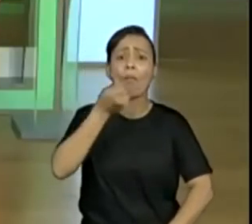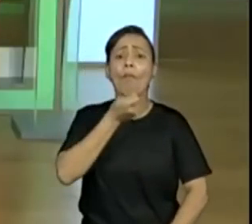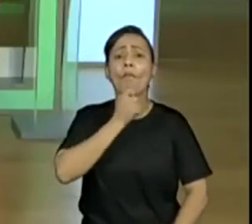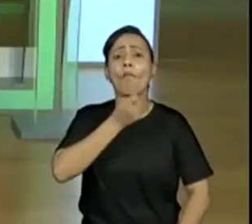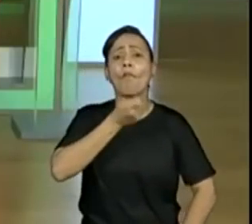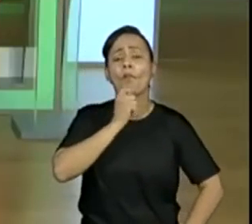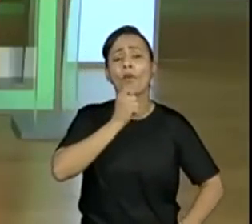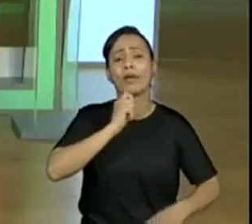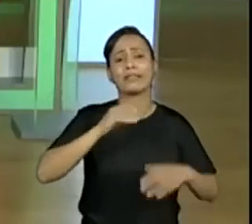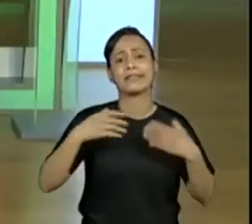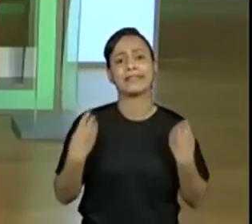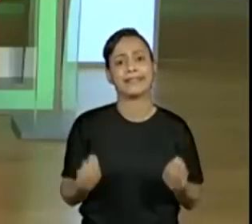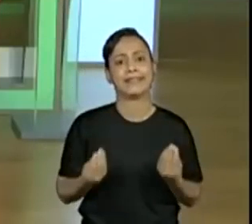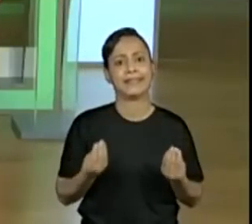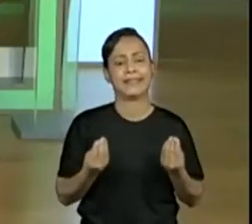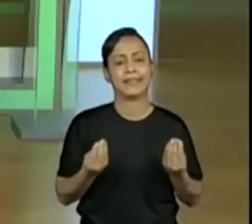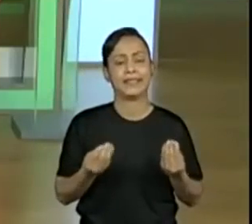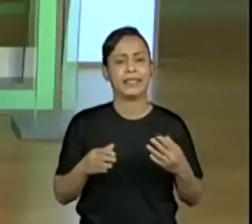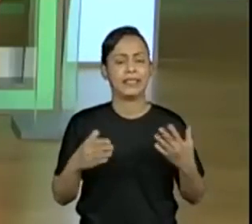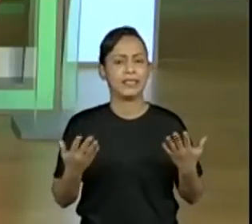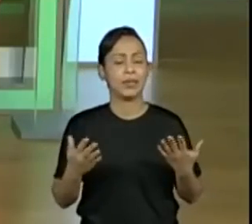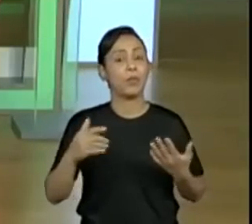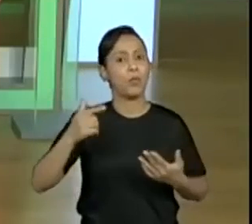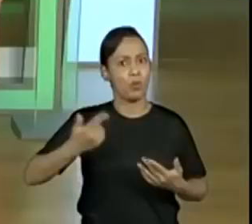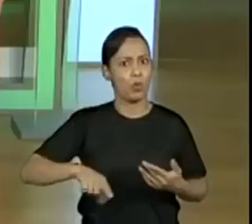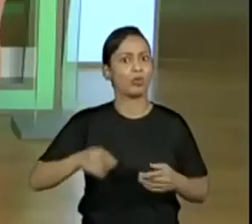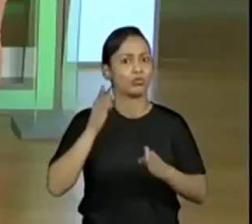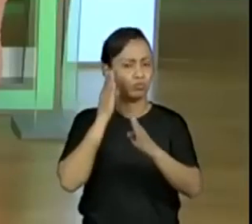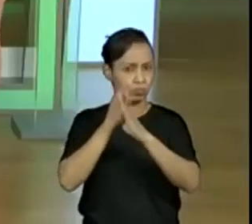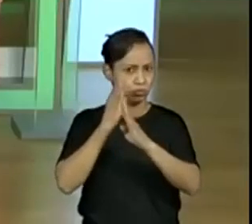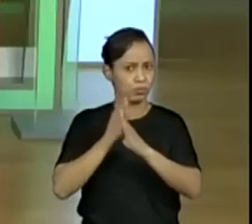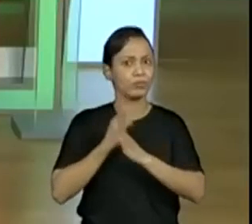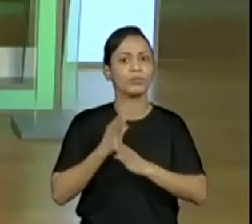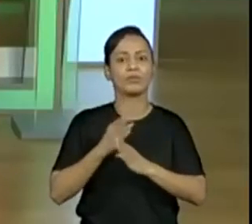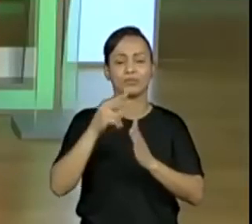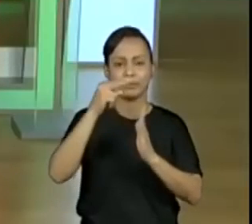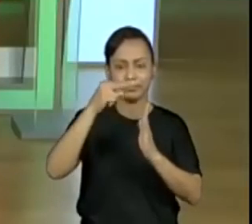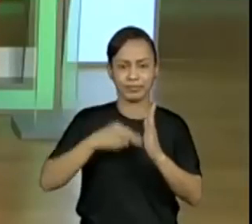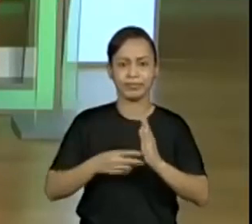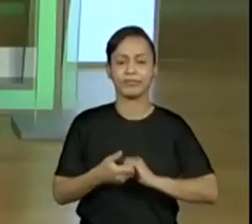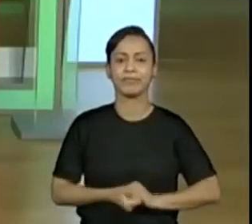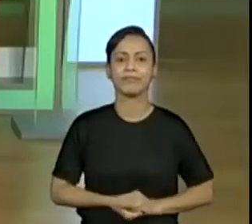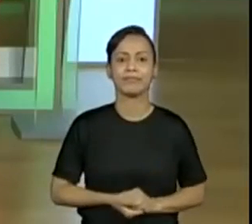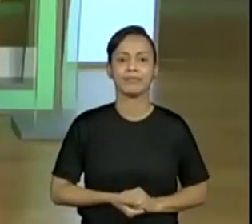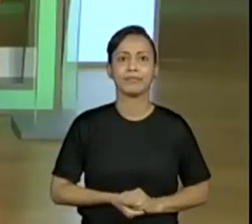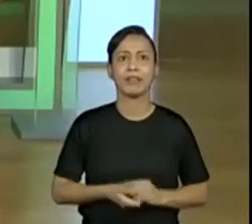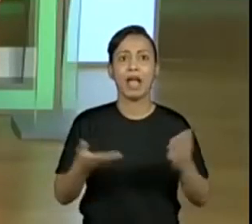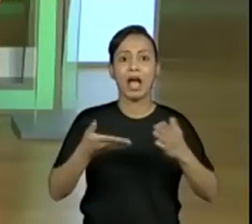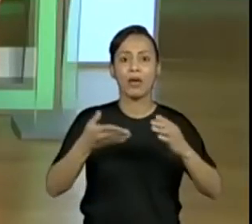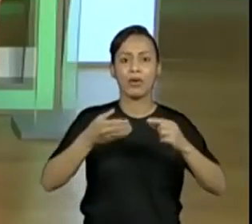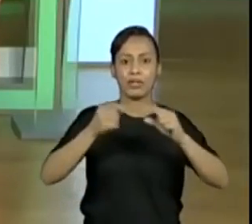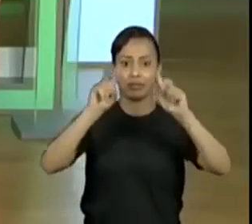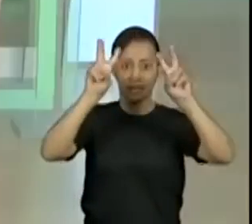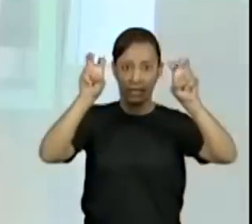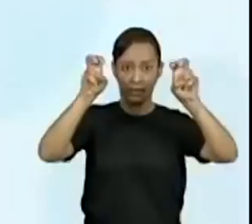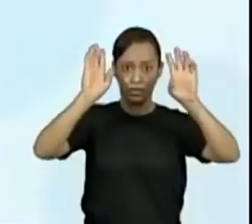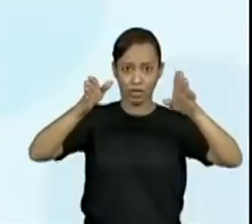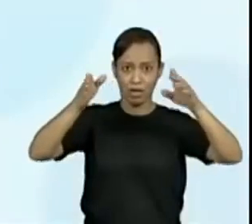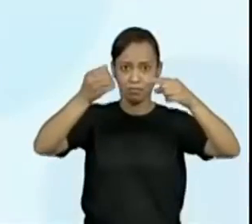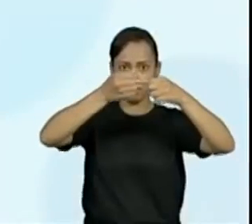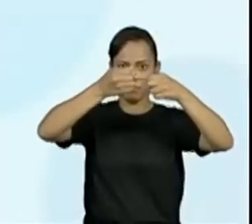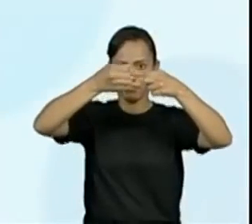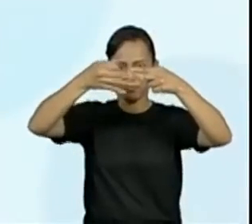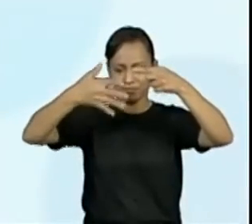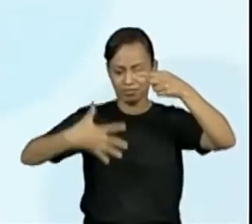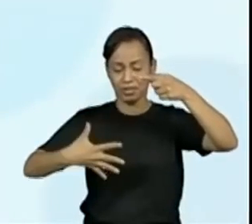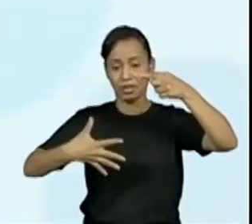quando a gente começa a ler. Mas a gente precisa descobrir o que mais vem pela frente. Aí começa a vir um título abaixo, subtítulo. Olha só.